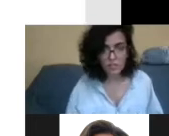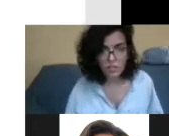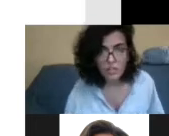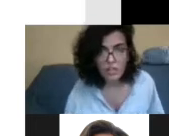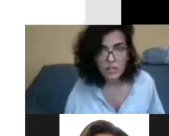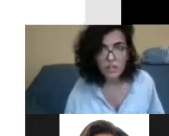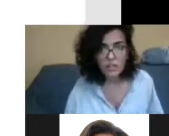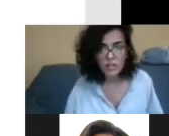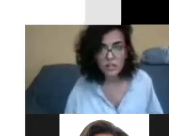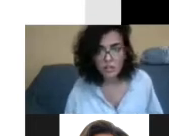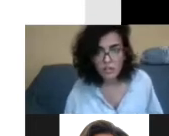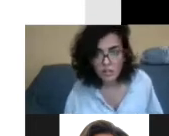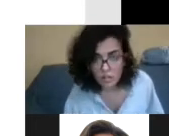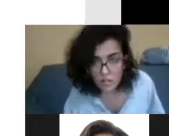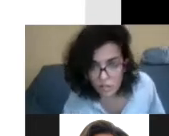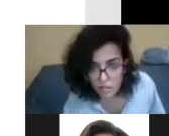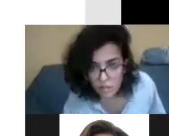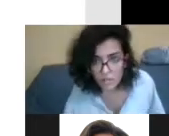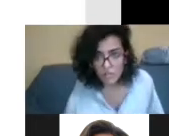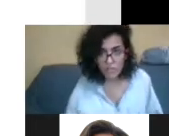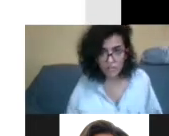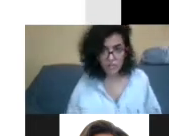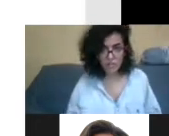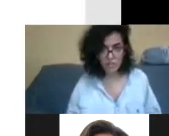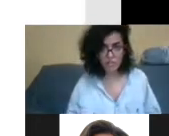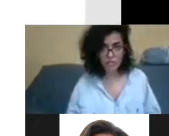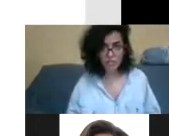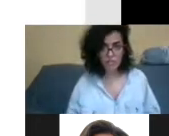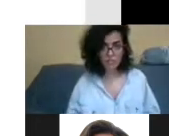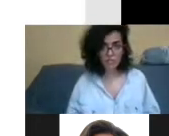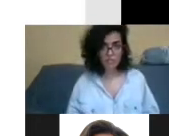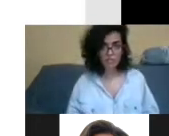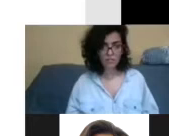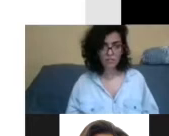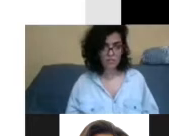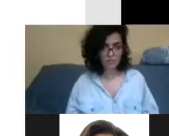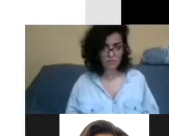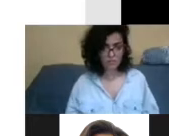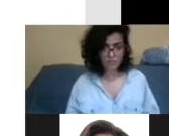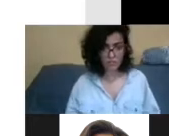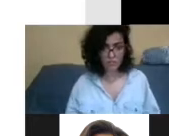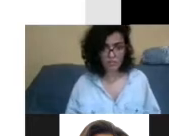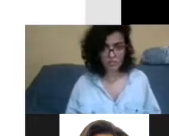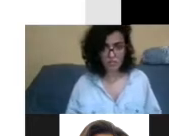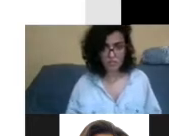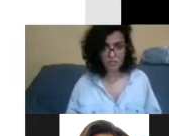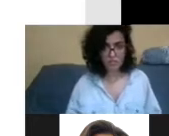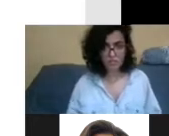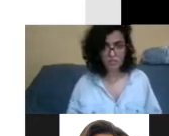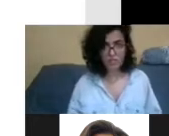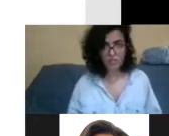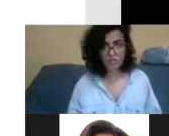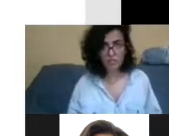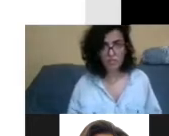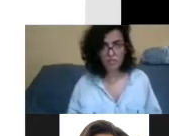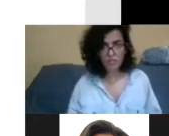pessoas com deficiência intelectual. Elas estão juntas preparando diretrizes internacionais para as pessoas com